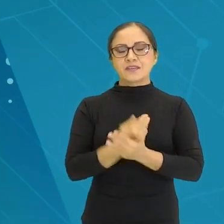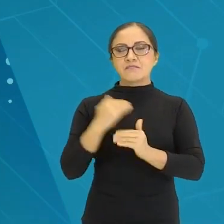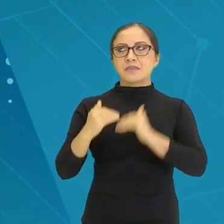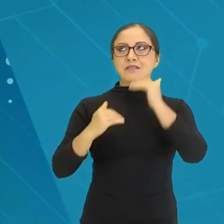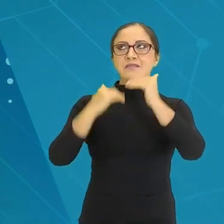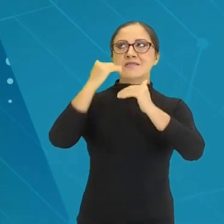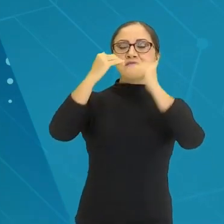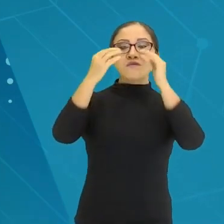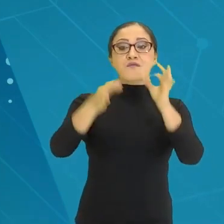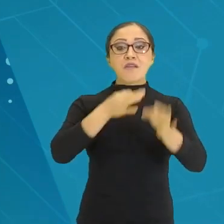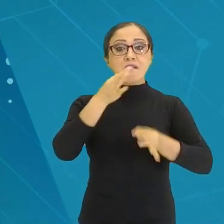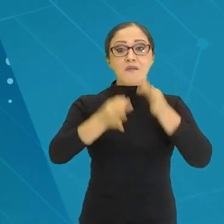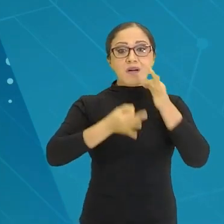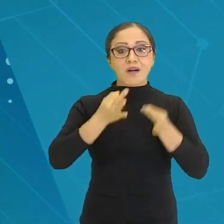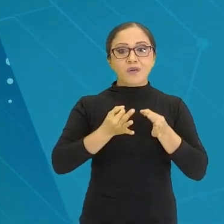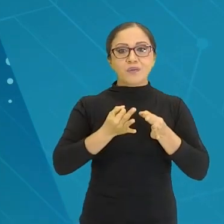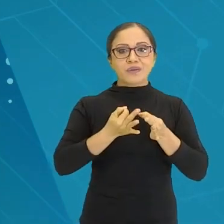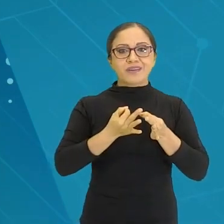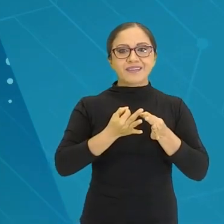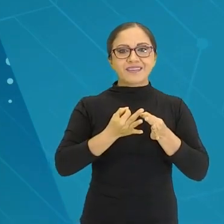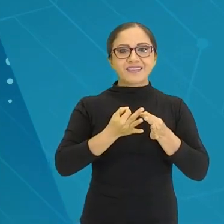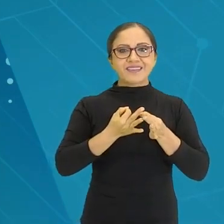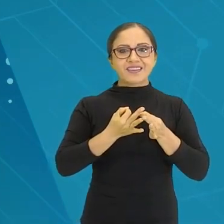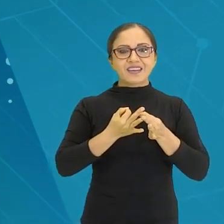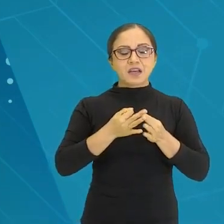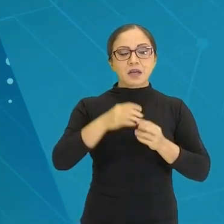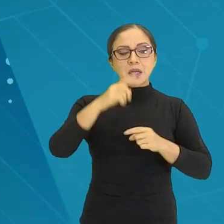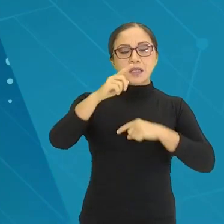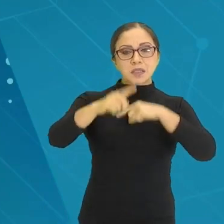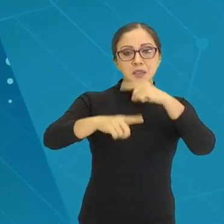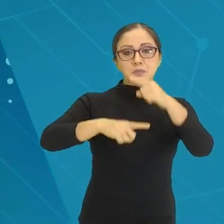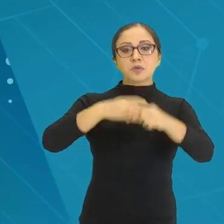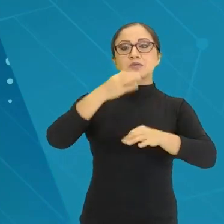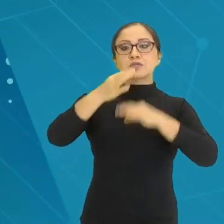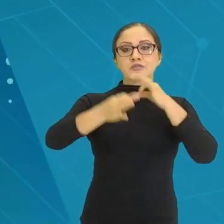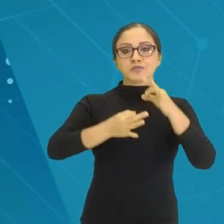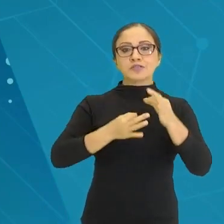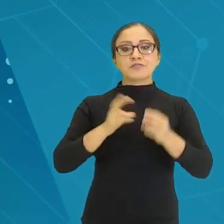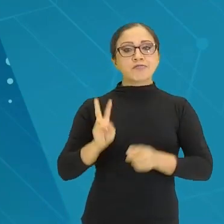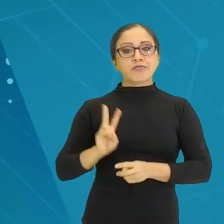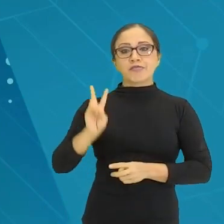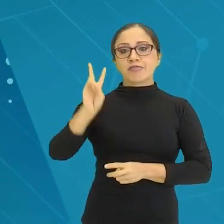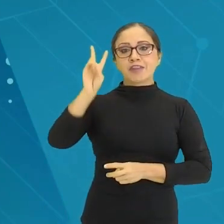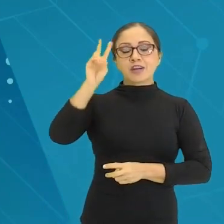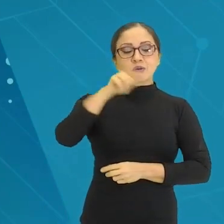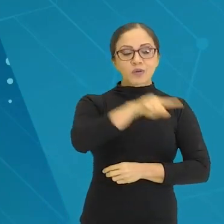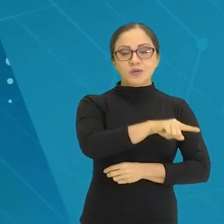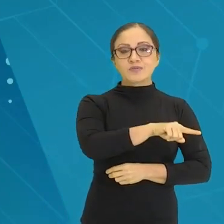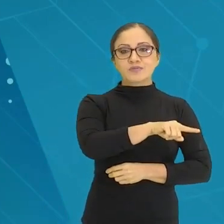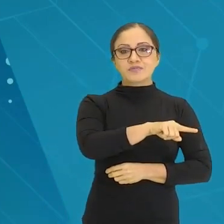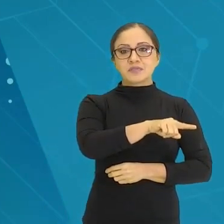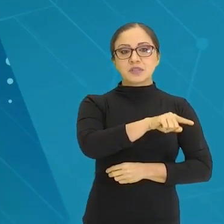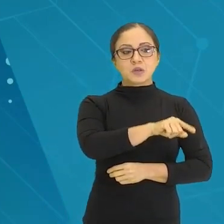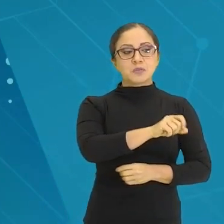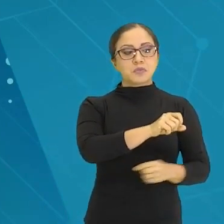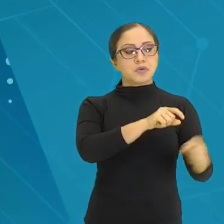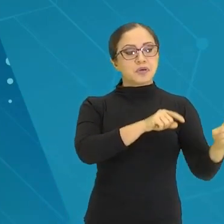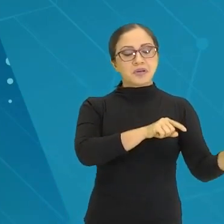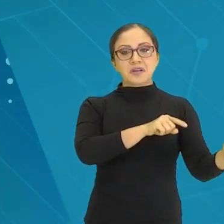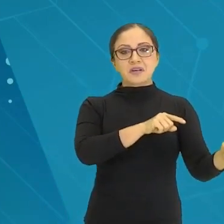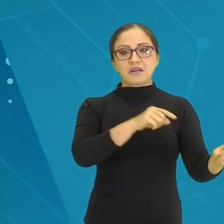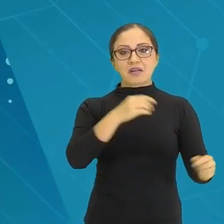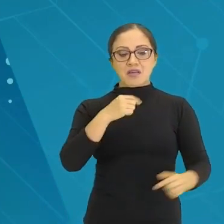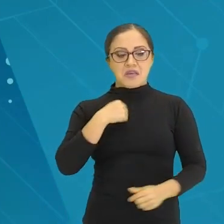esse argumento, para que o argumento tenha valor por si só, e não porque alguém, que sabe mais do que eu, disse